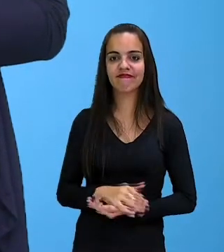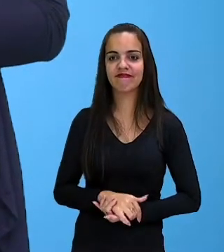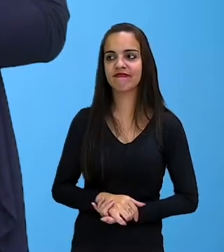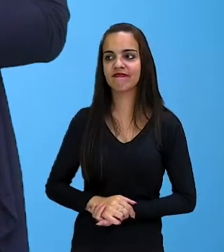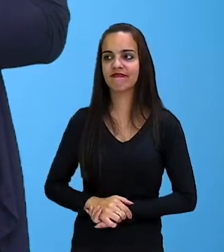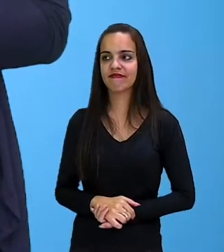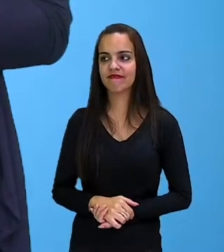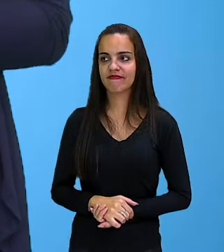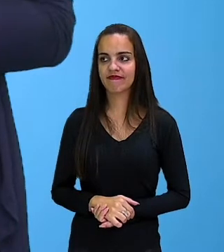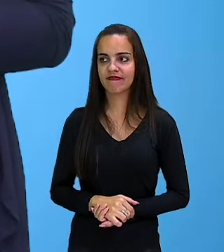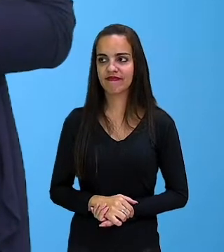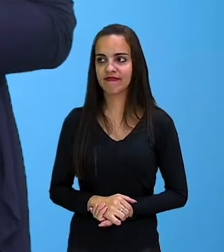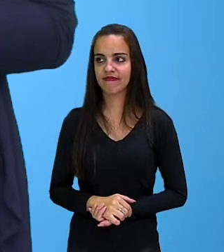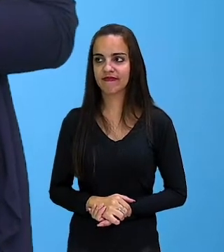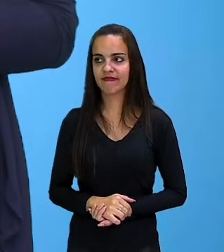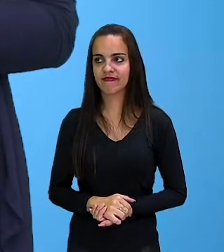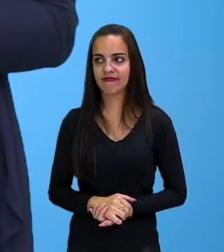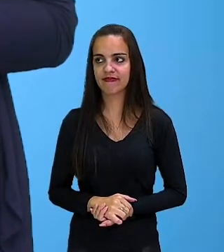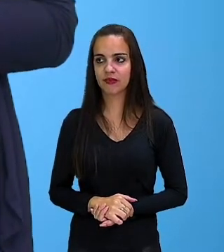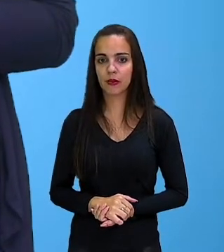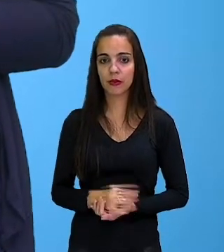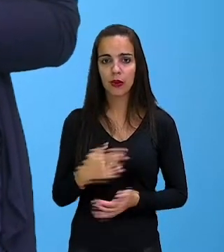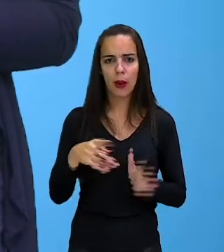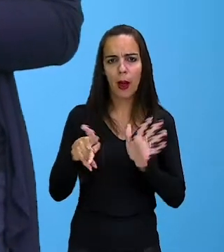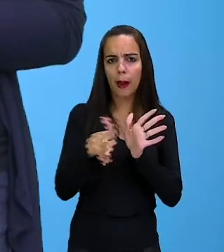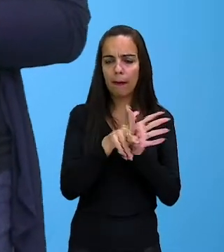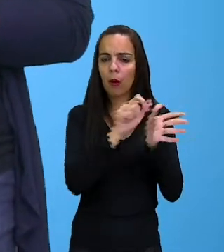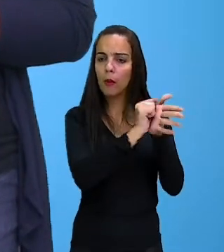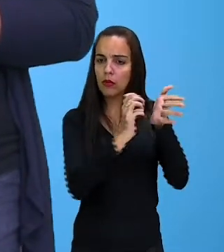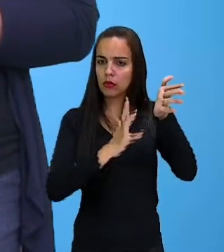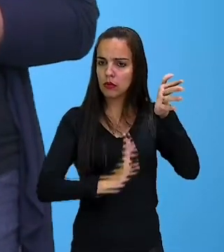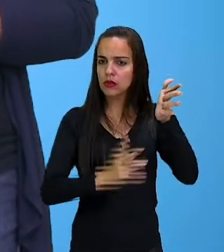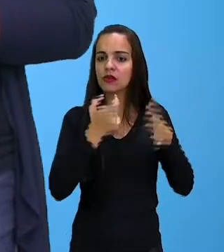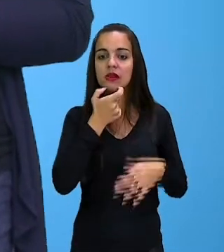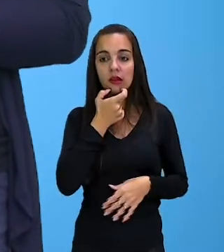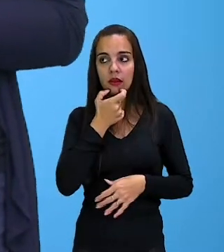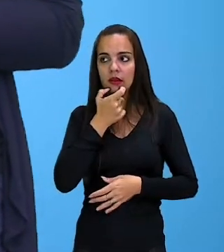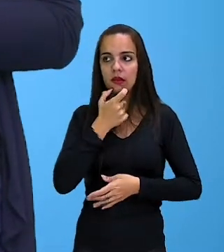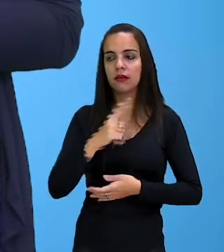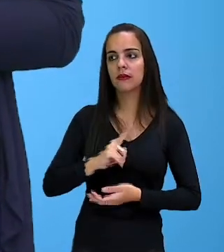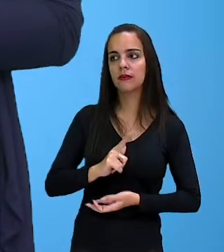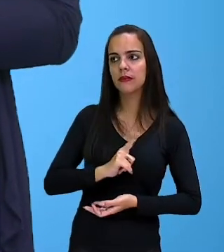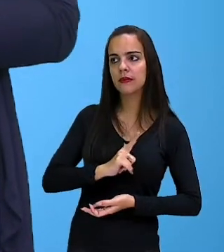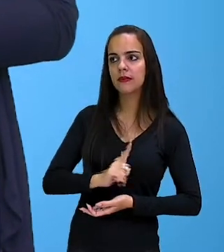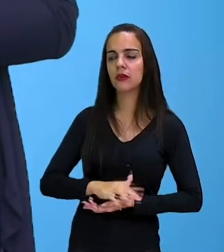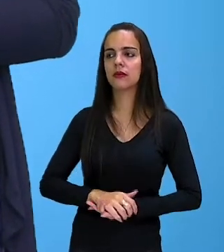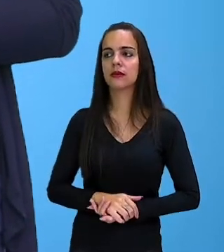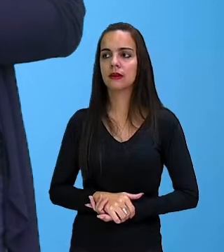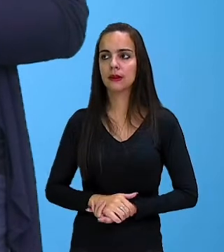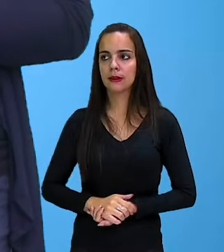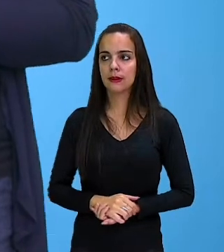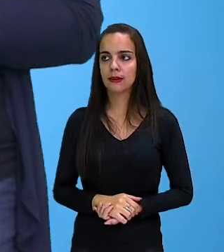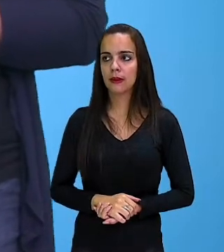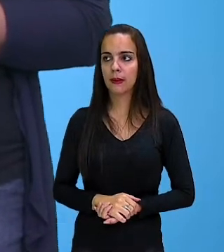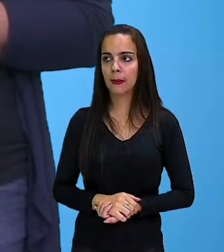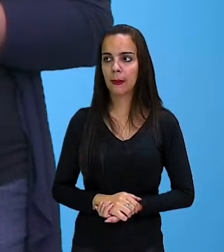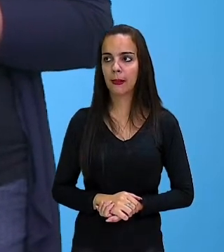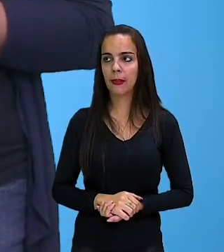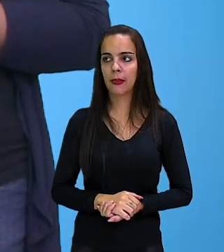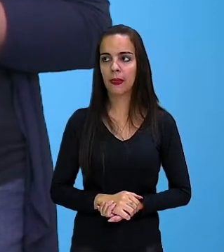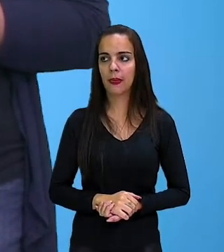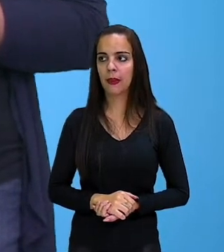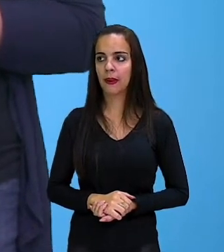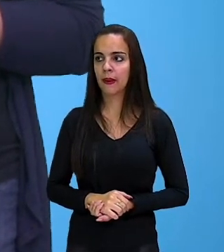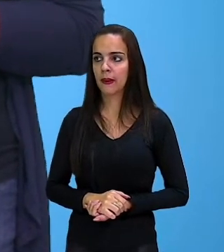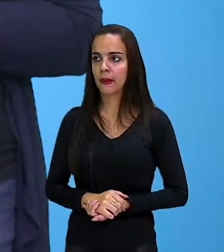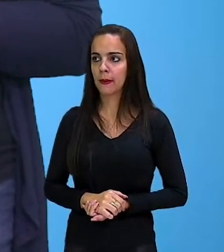dentro da nossa atividade, né? Que é um cartoon, que está ali vários pinóquios.